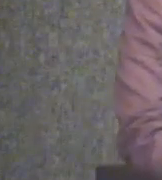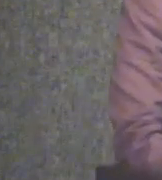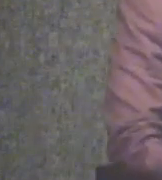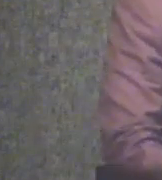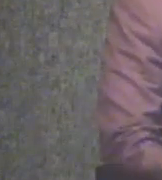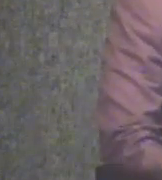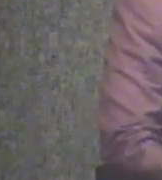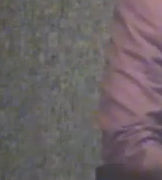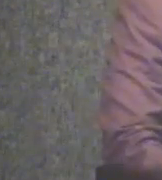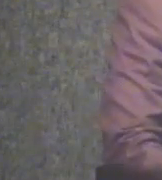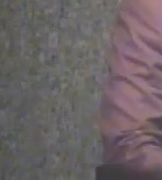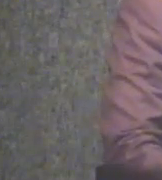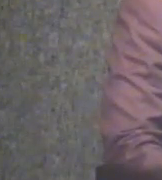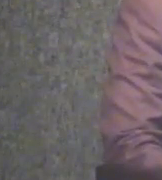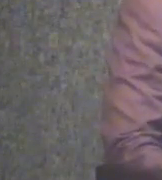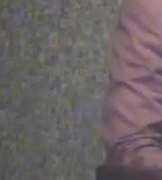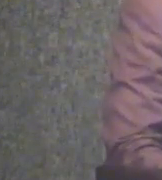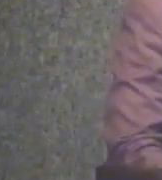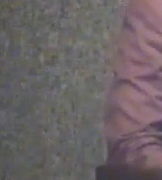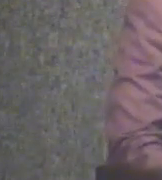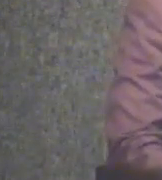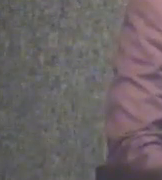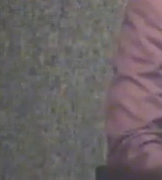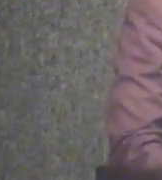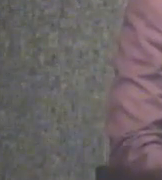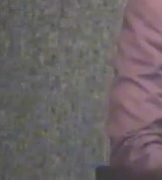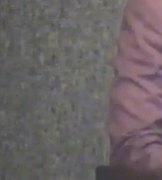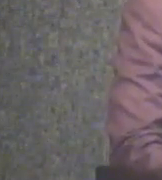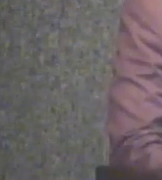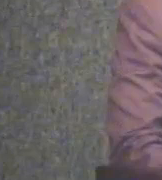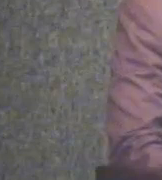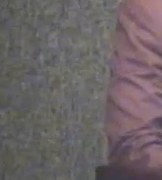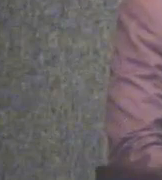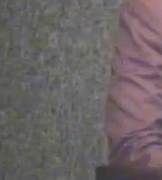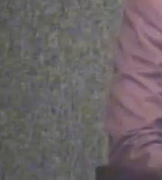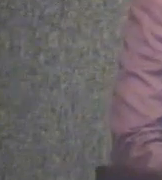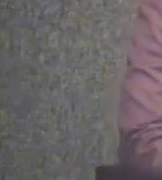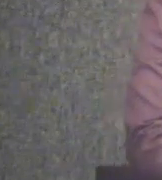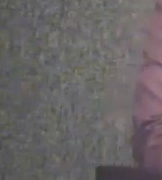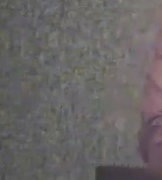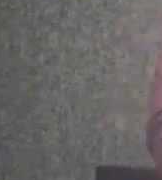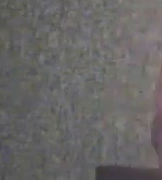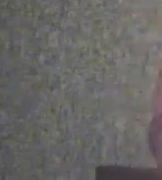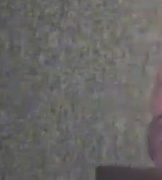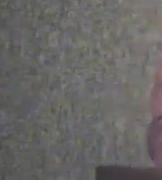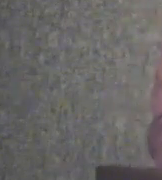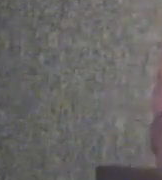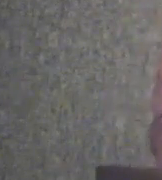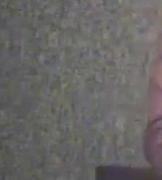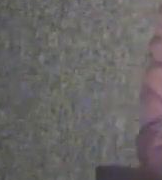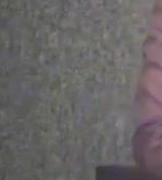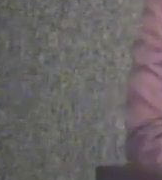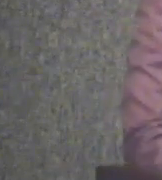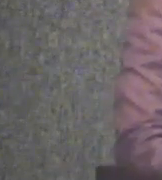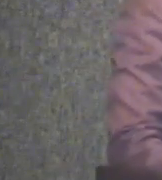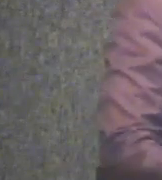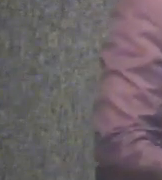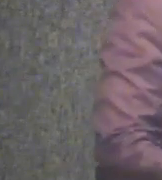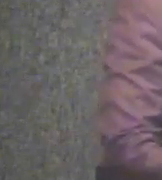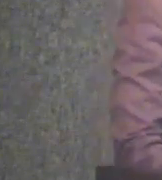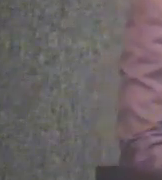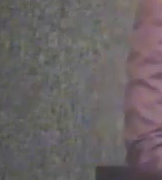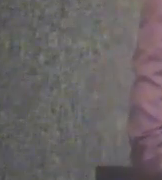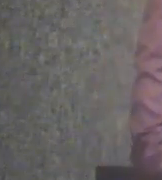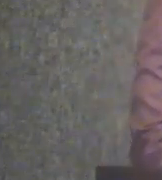Bom, primeiramente, em nome do Tribunal de Contas da União, eu agradeço o convite do STJ